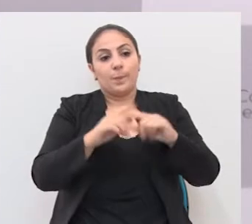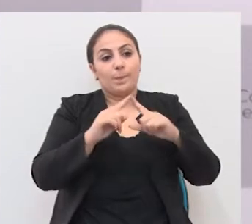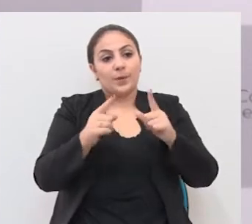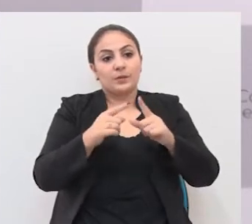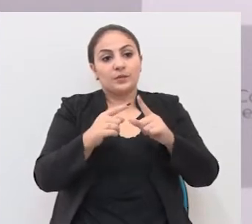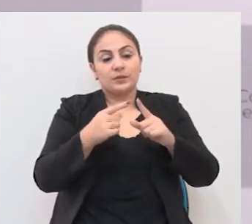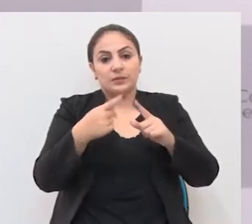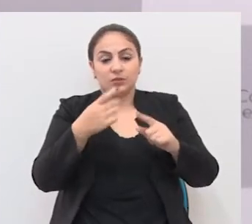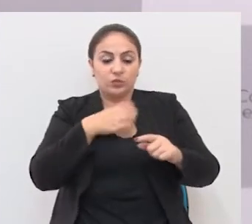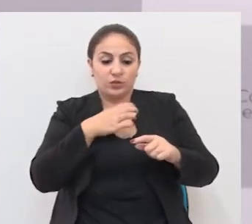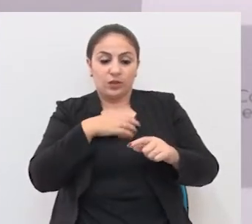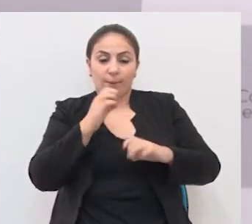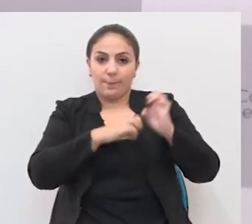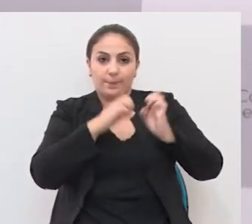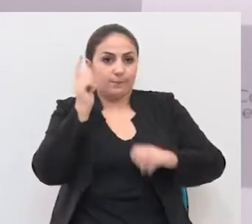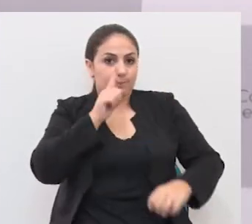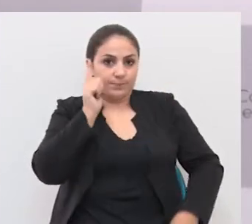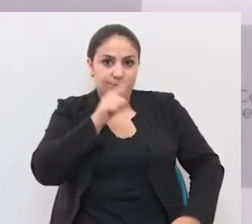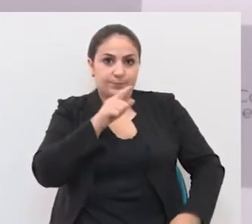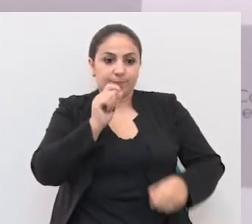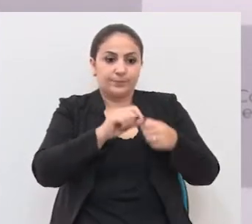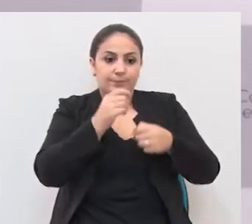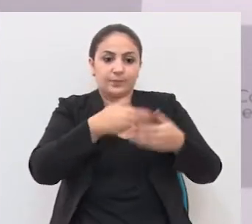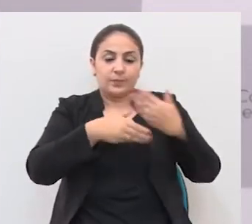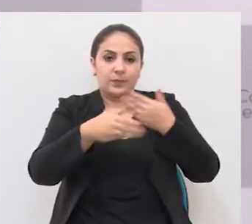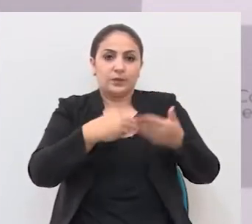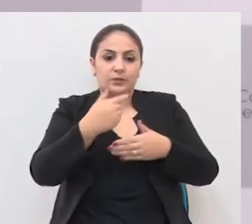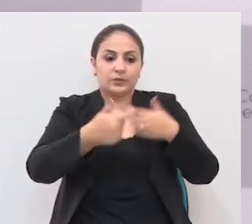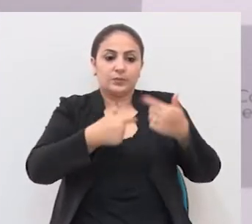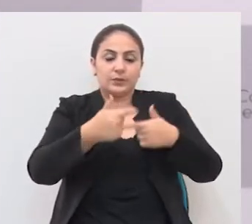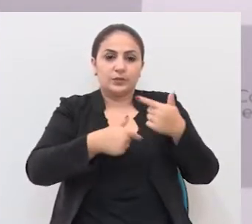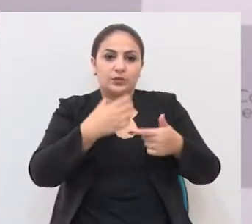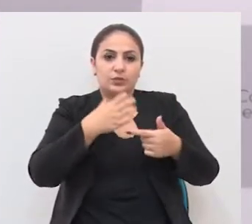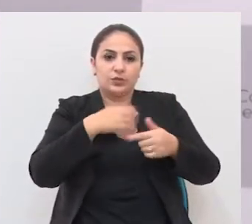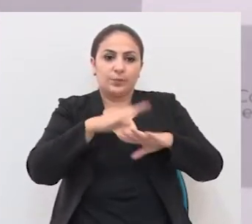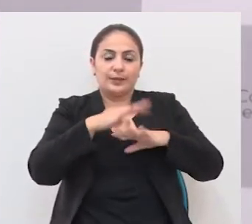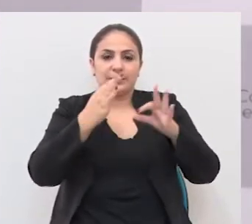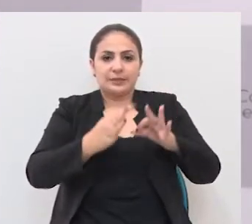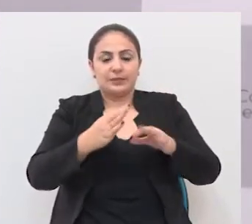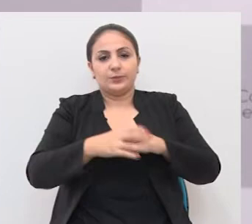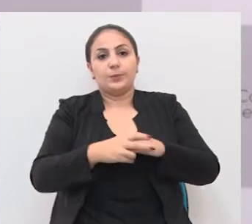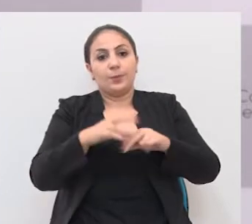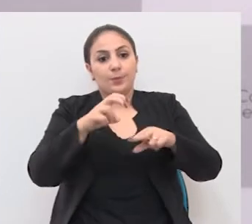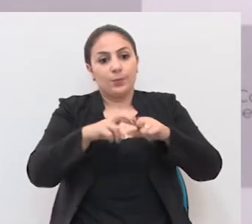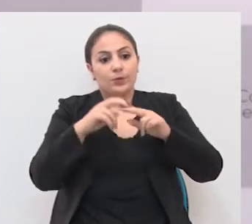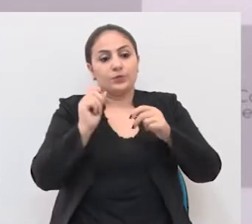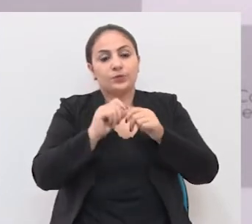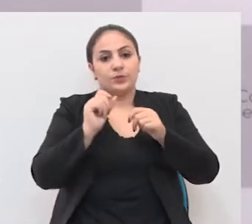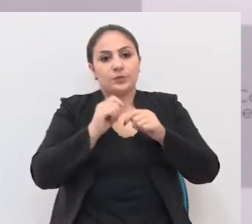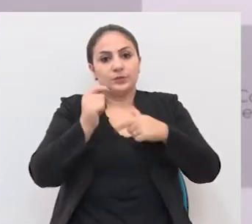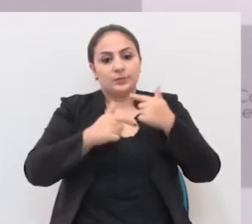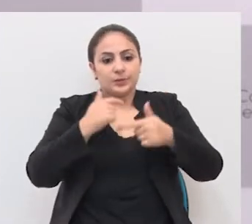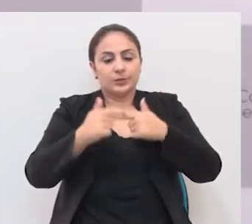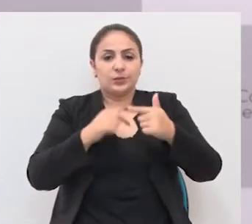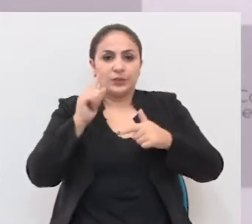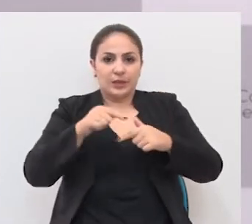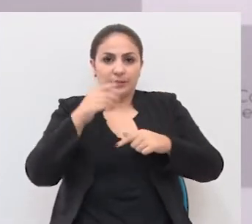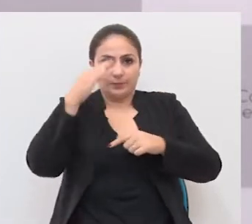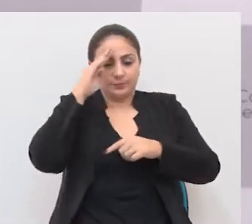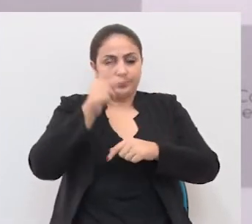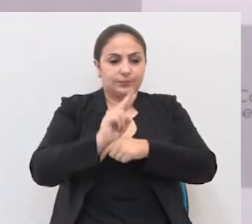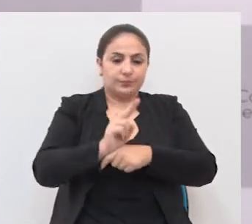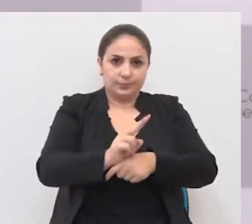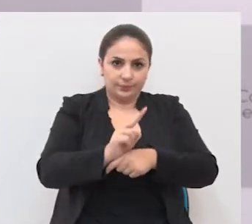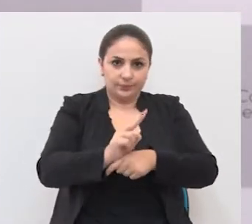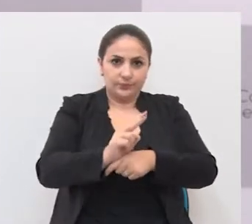porque, de fato, essa empresa não consegue prestar e atender os seus trabalhadores de forma mais adequada. Isso faz com que o serviço, que é um serviço de